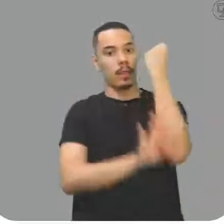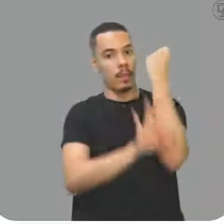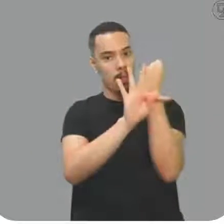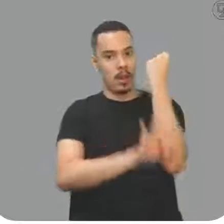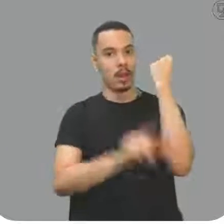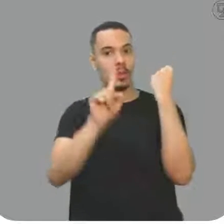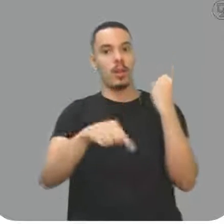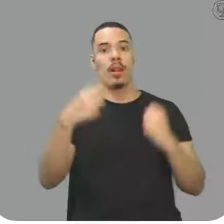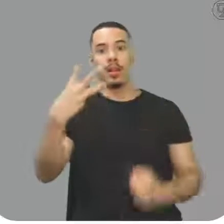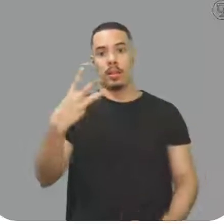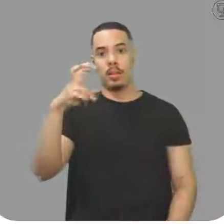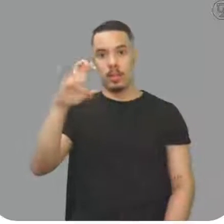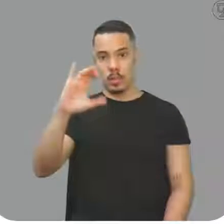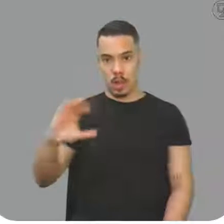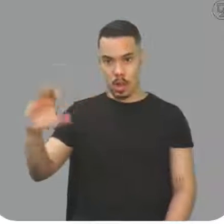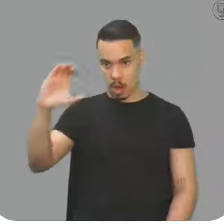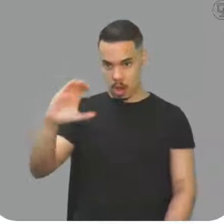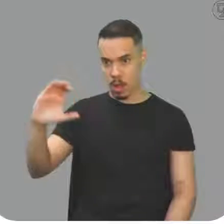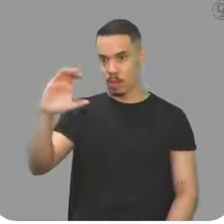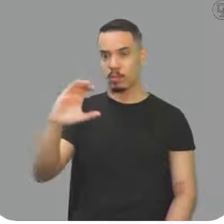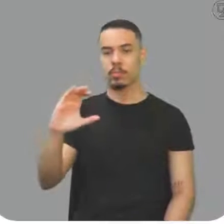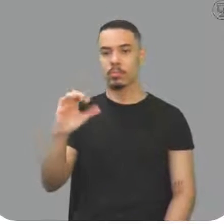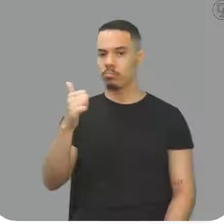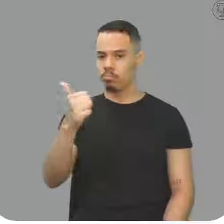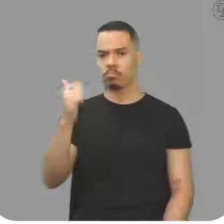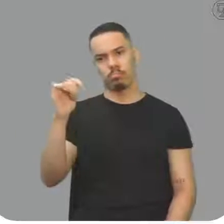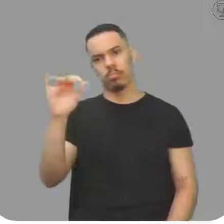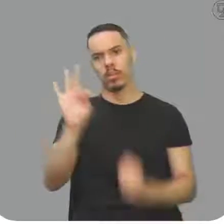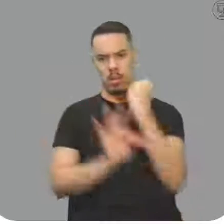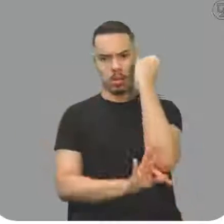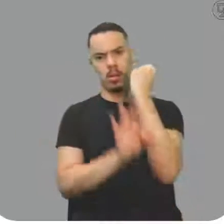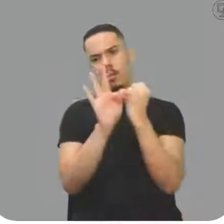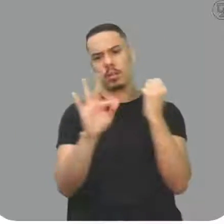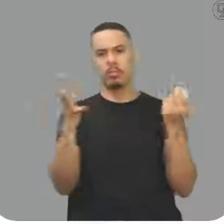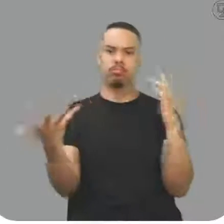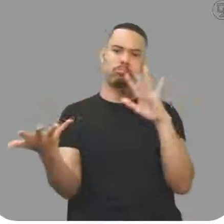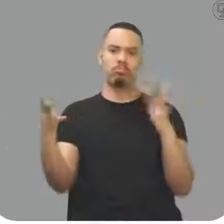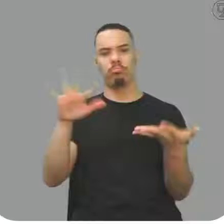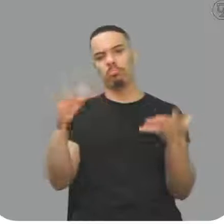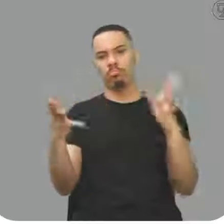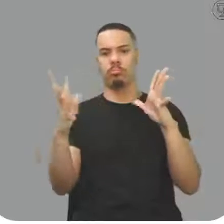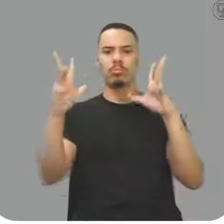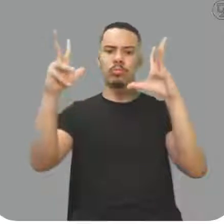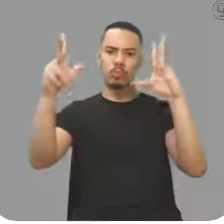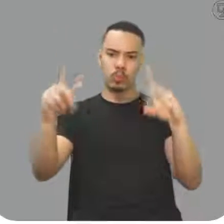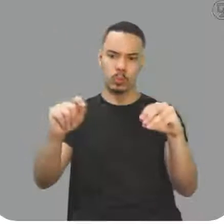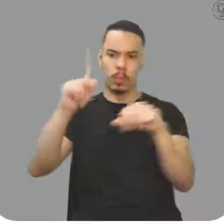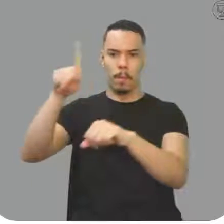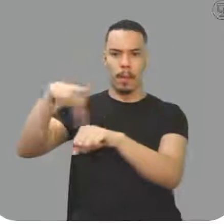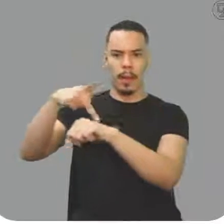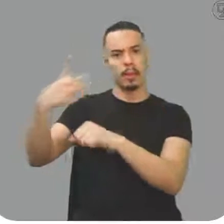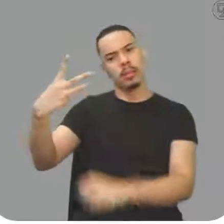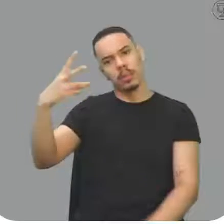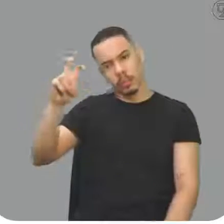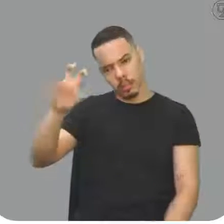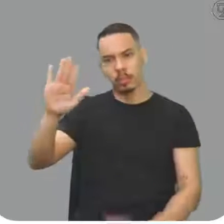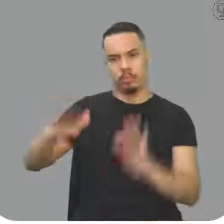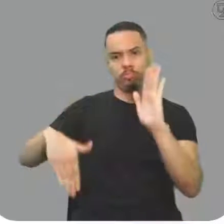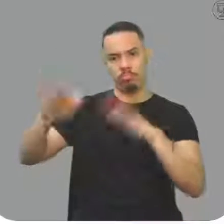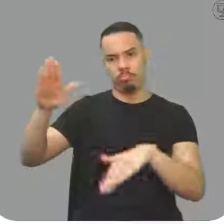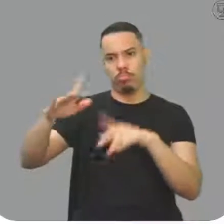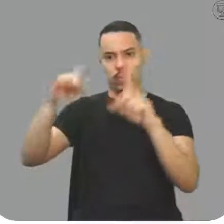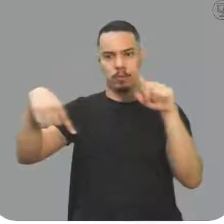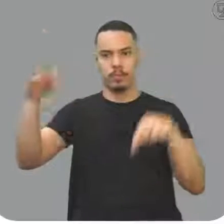35 graus Celsius. Temperatura nessa época, mais ou menos em quase todo o país, né? Nós temos essa temperatura.